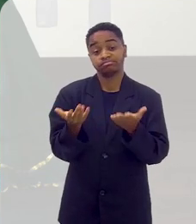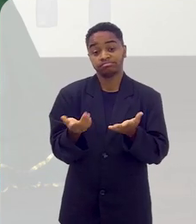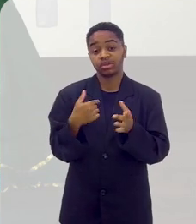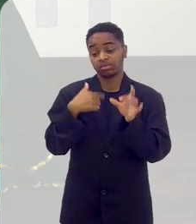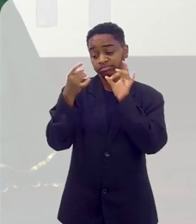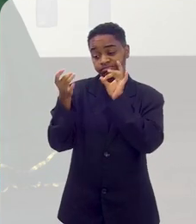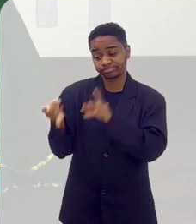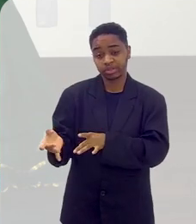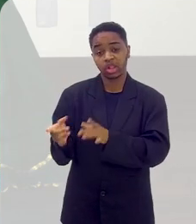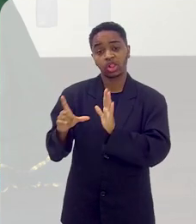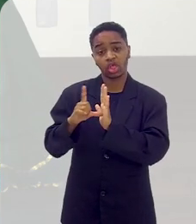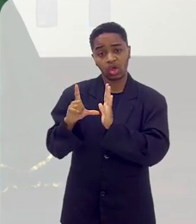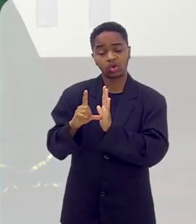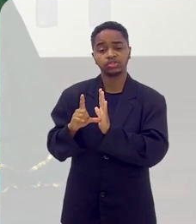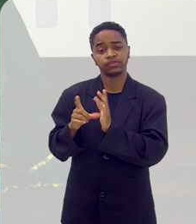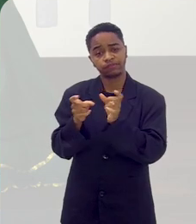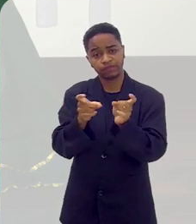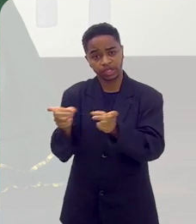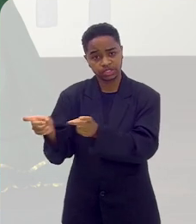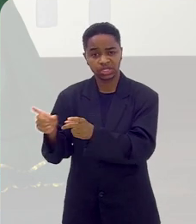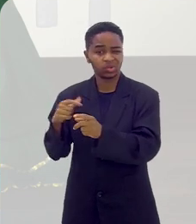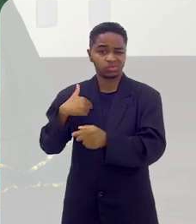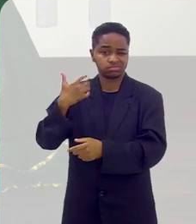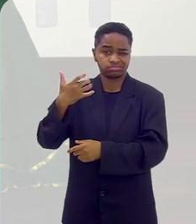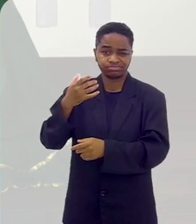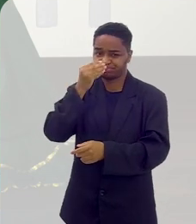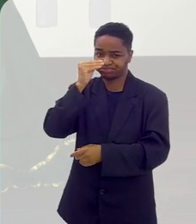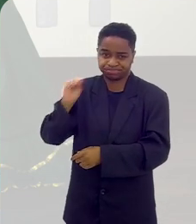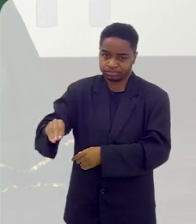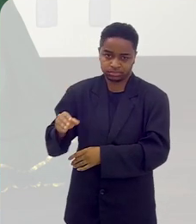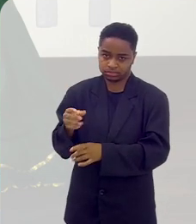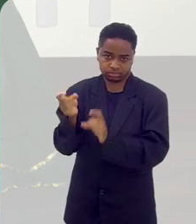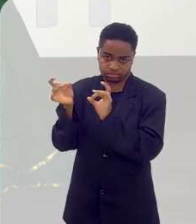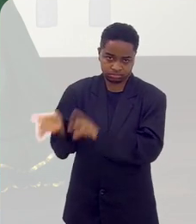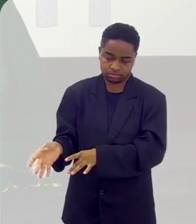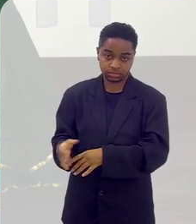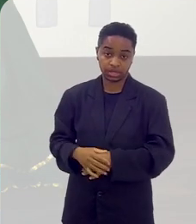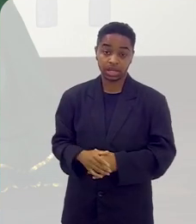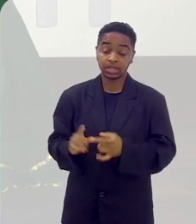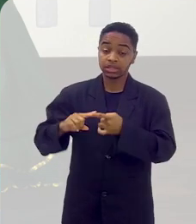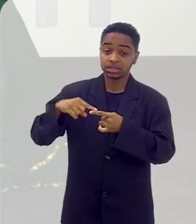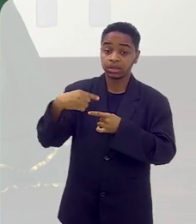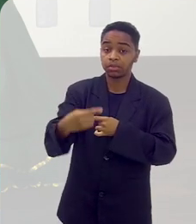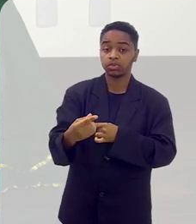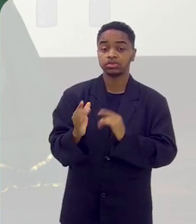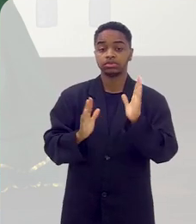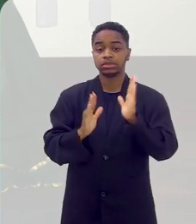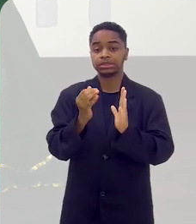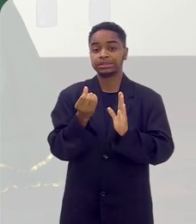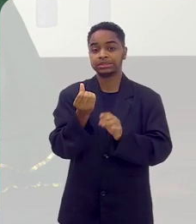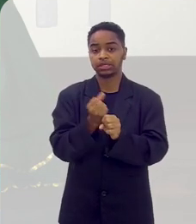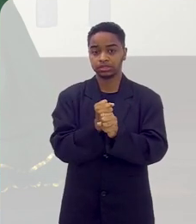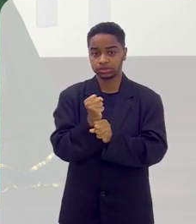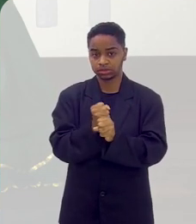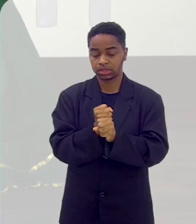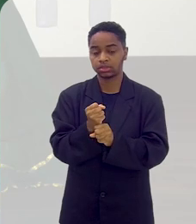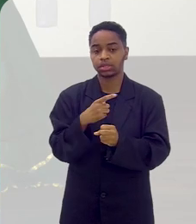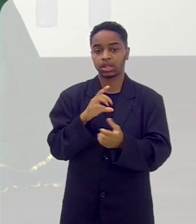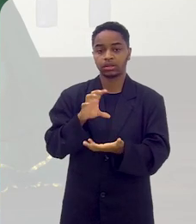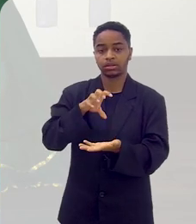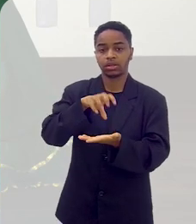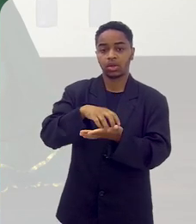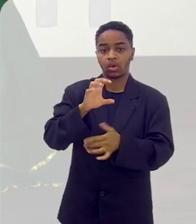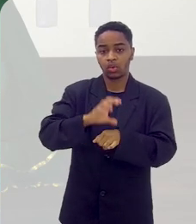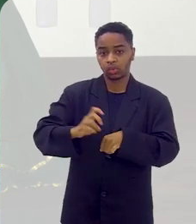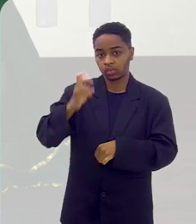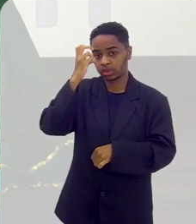E aí, eu larguei a loja, vendi, passei o ponto, tá lá, não quis mais saber. E depois de seis anos, né? Com o